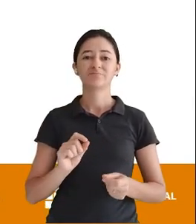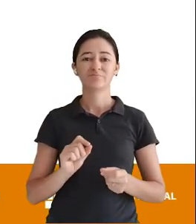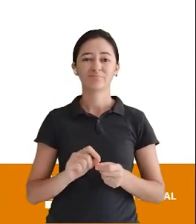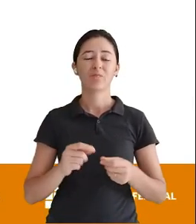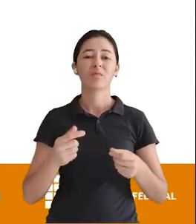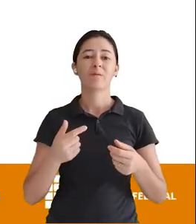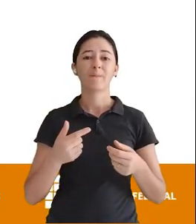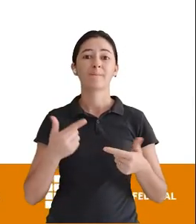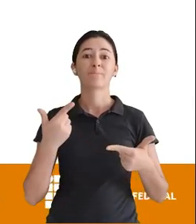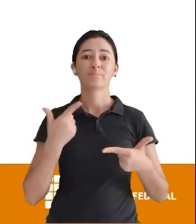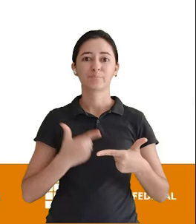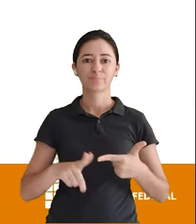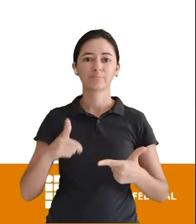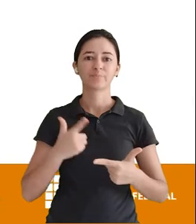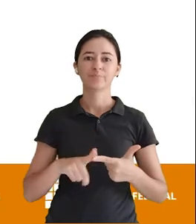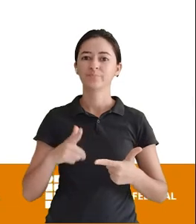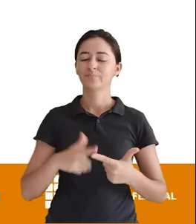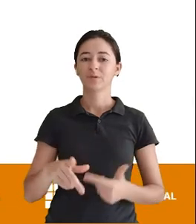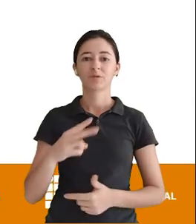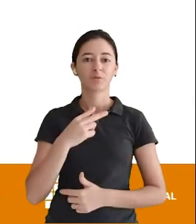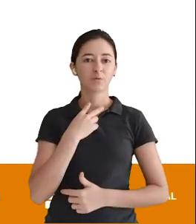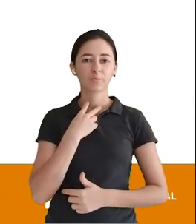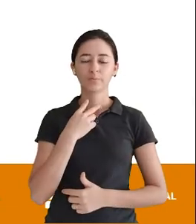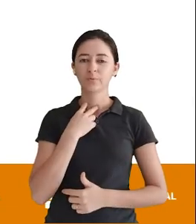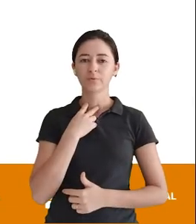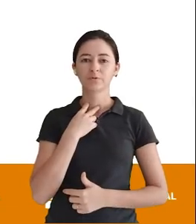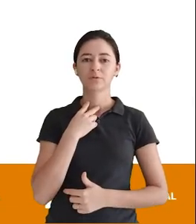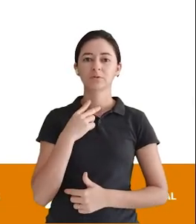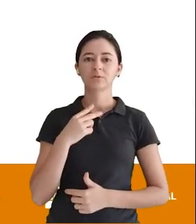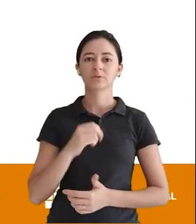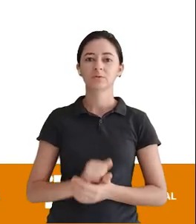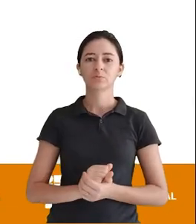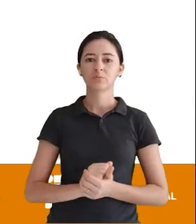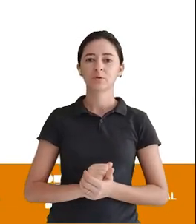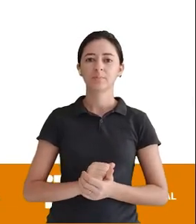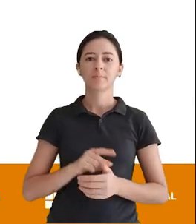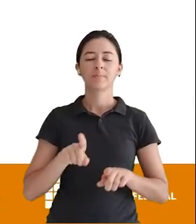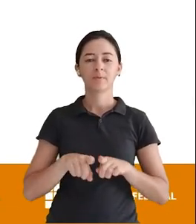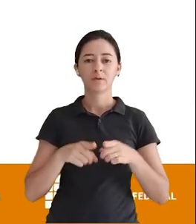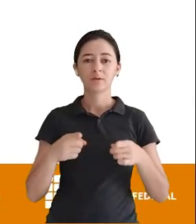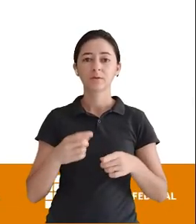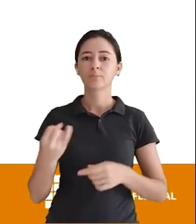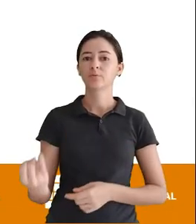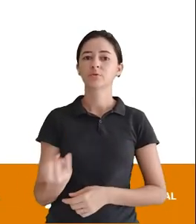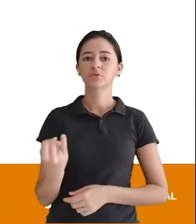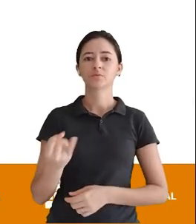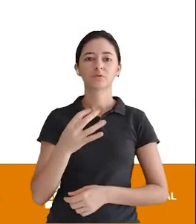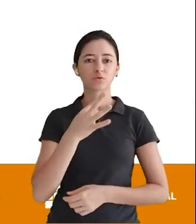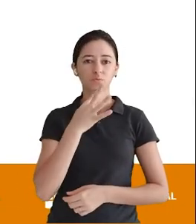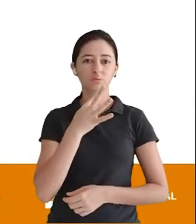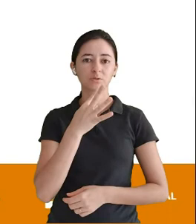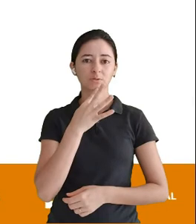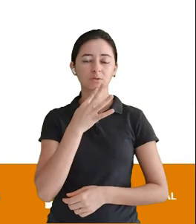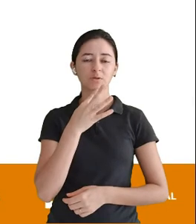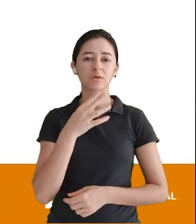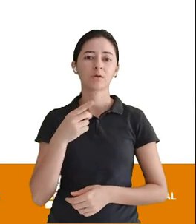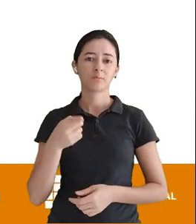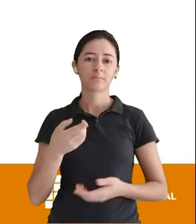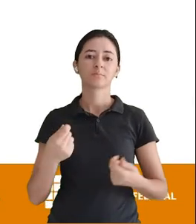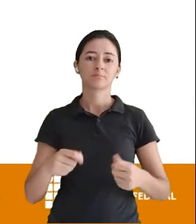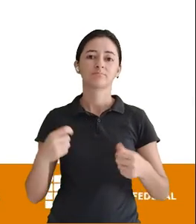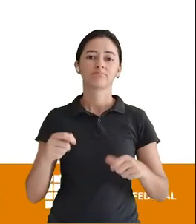Ocasionar Nesse banco de dados Não pode Você não pode Ter esse tipo de acesso Mas a gente tem que conhecer Faz parte do Do curso Ok?